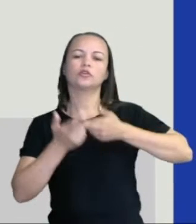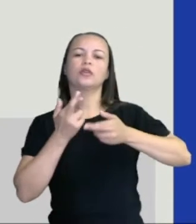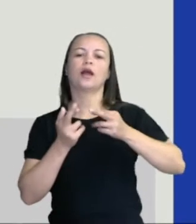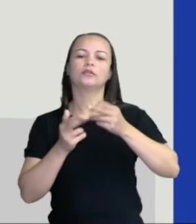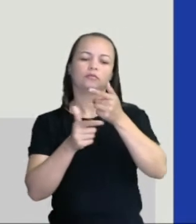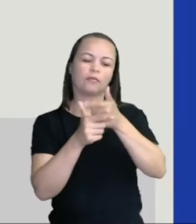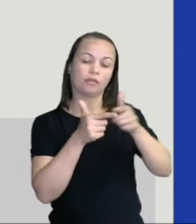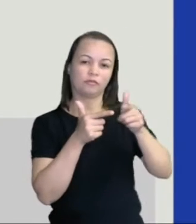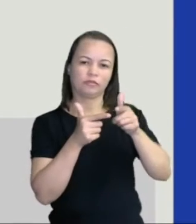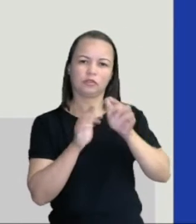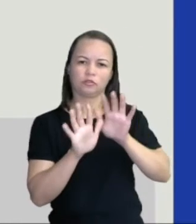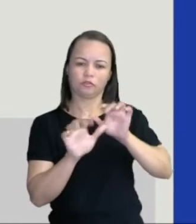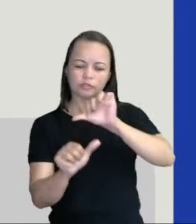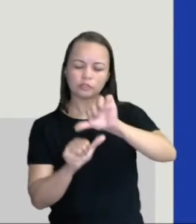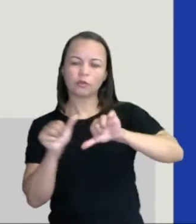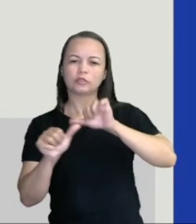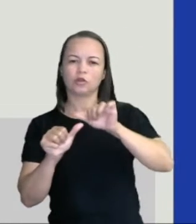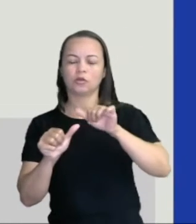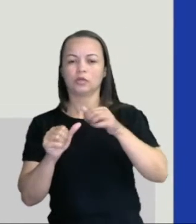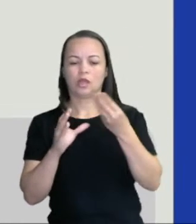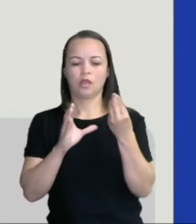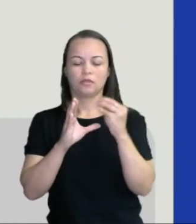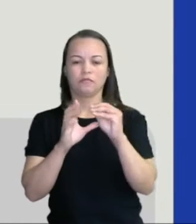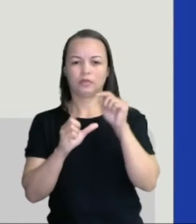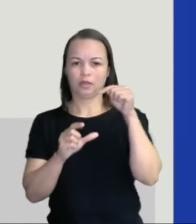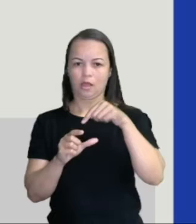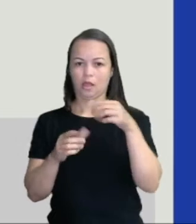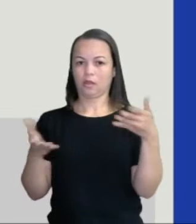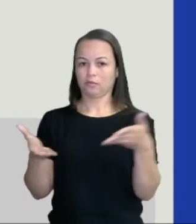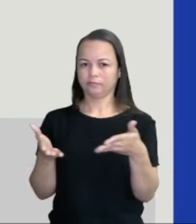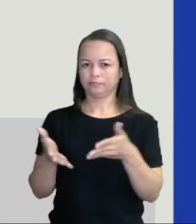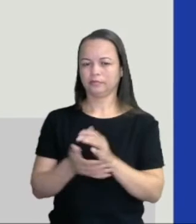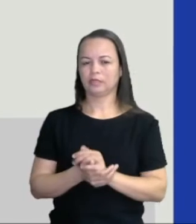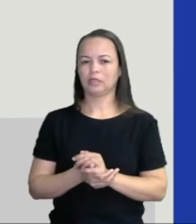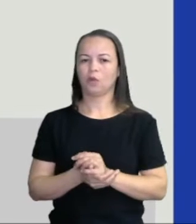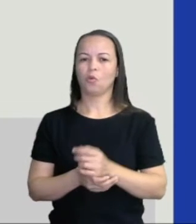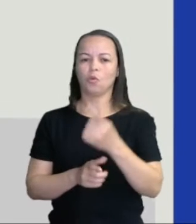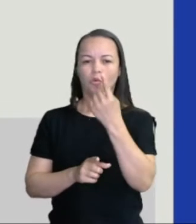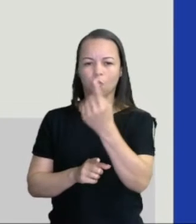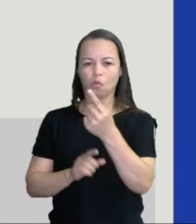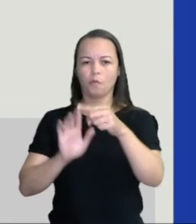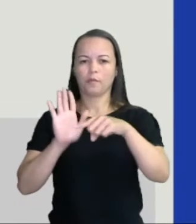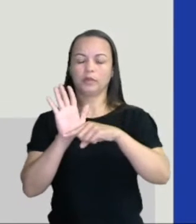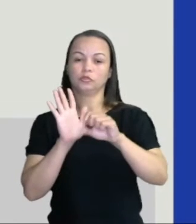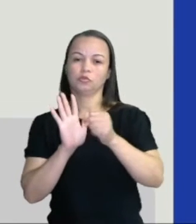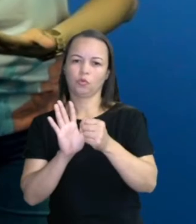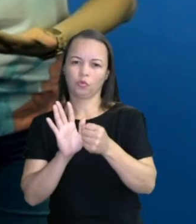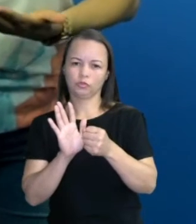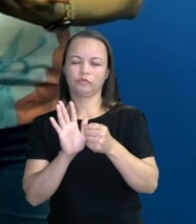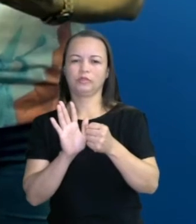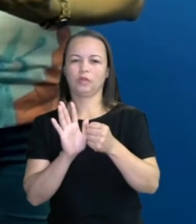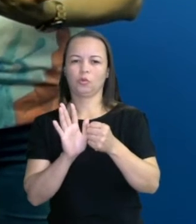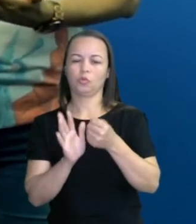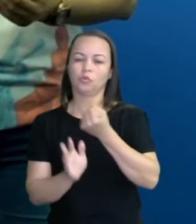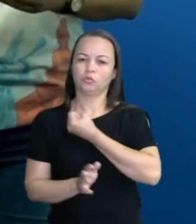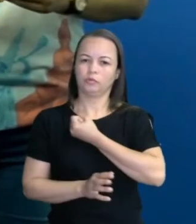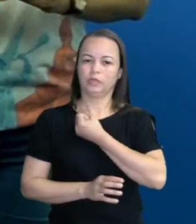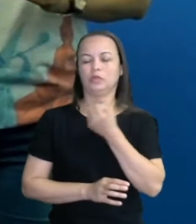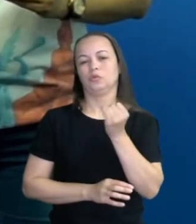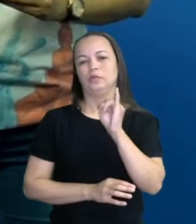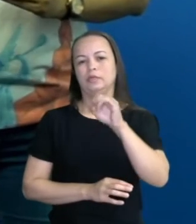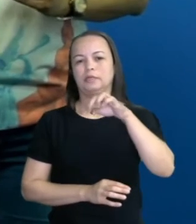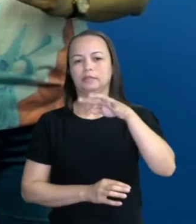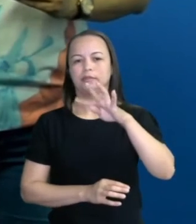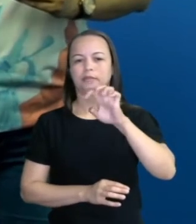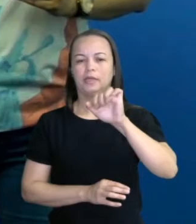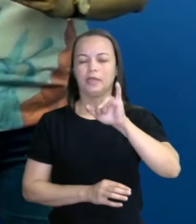Mas, retificando aqui agora, então 1 menos 8 vai me dar um número inteiro, um número negativo,